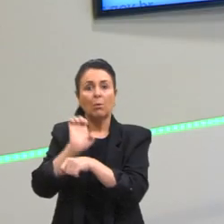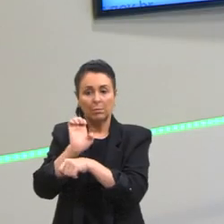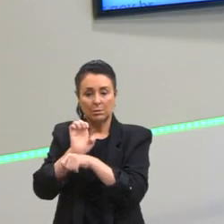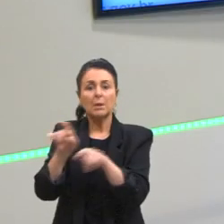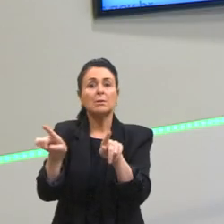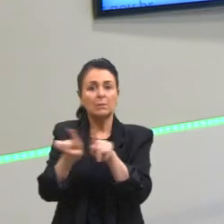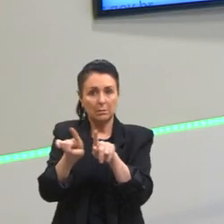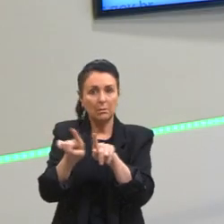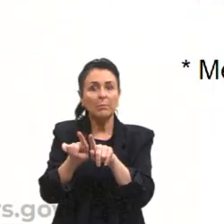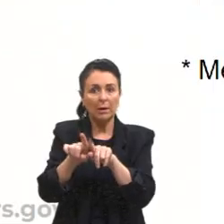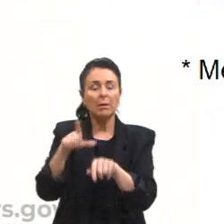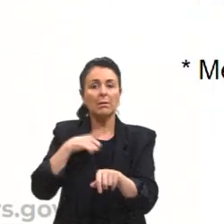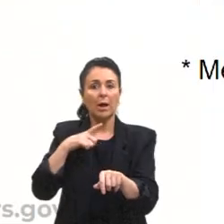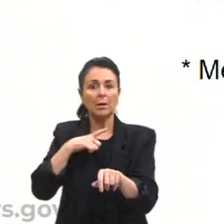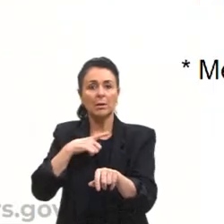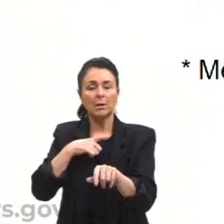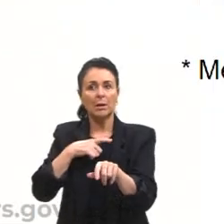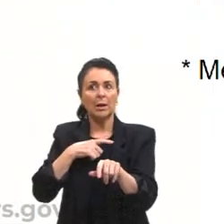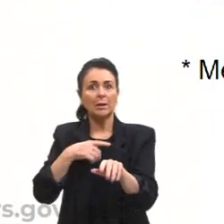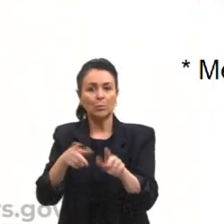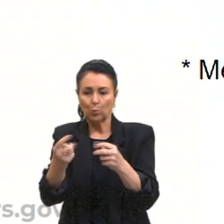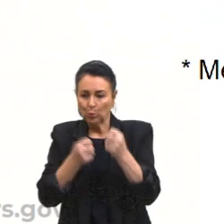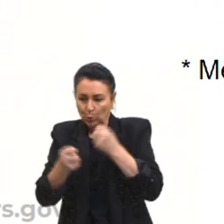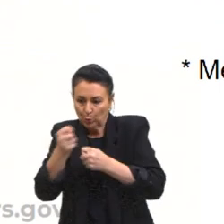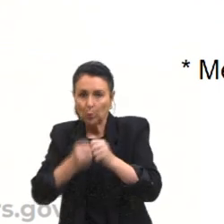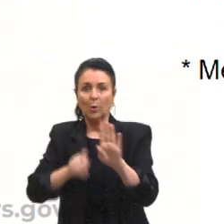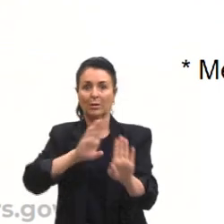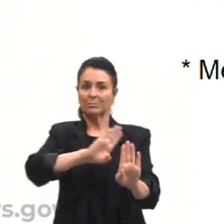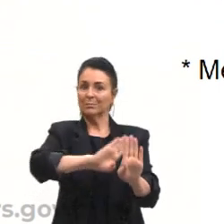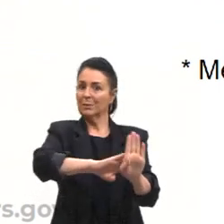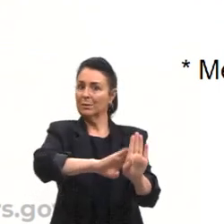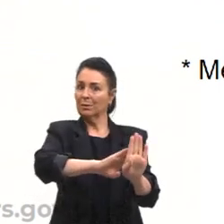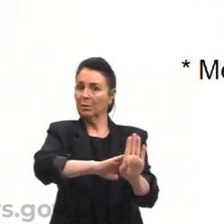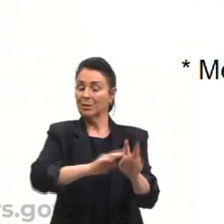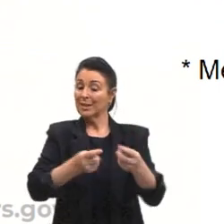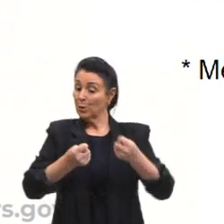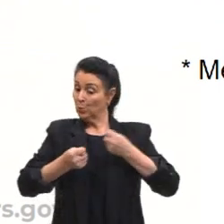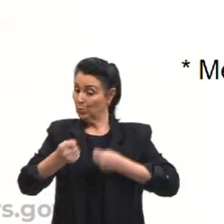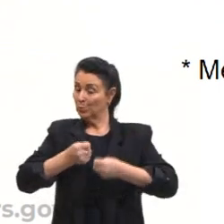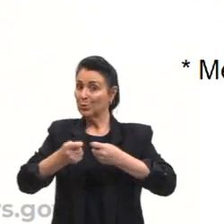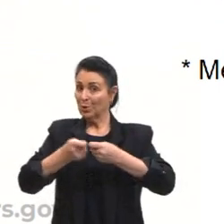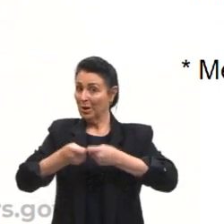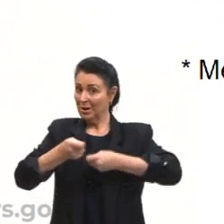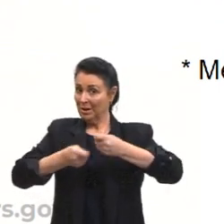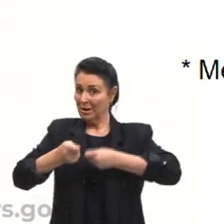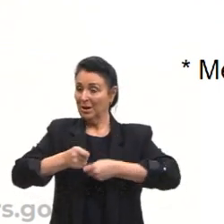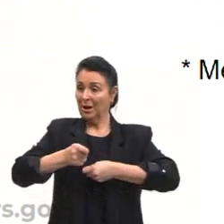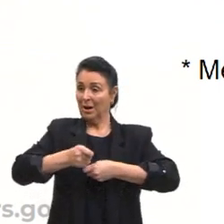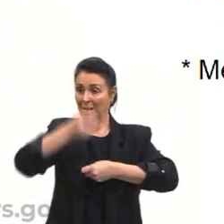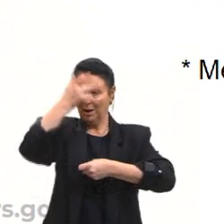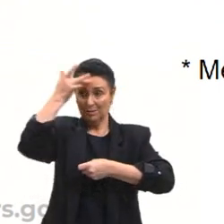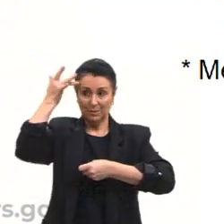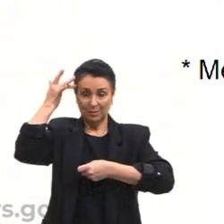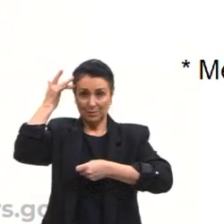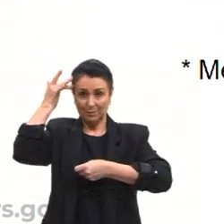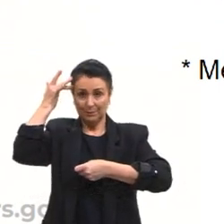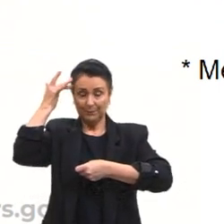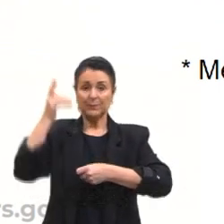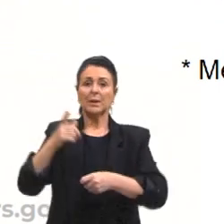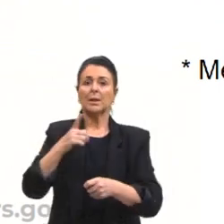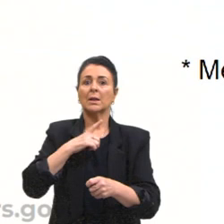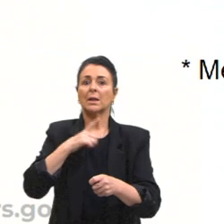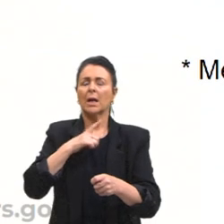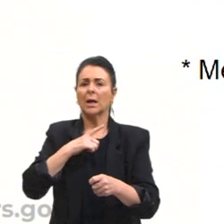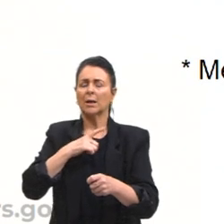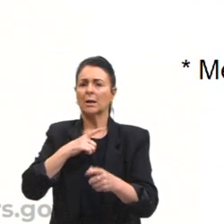aparelhos ideológicos, ou seja, os aparelhos para controlar as pessoas. Os aparelhos ideológicos, eles